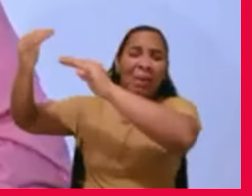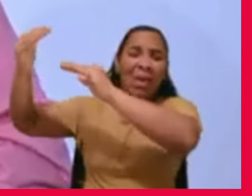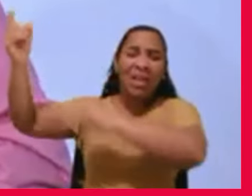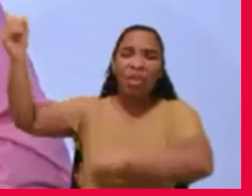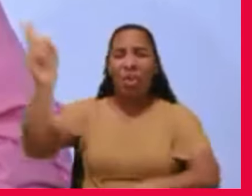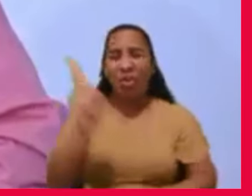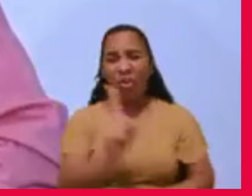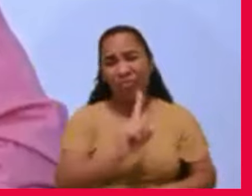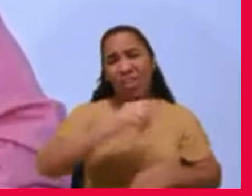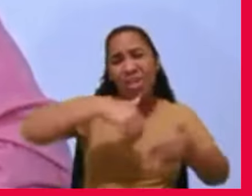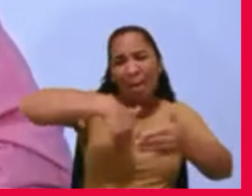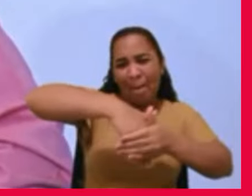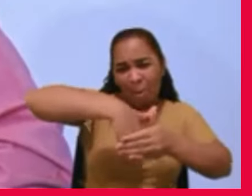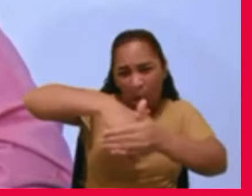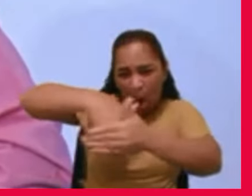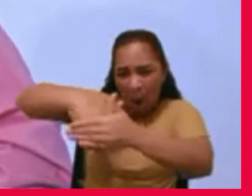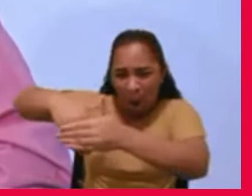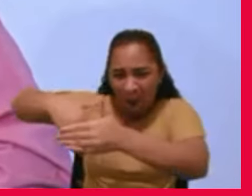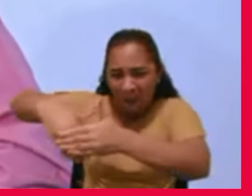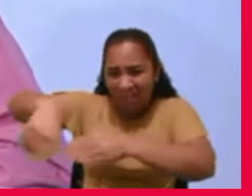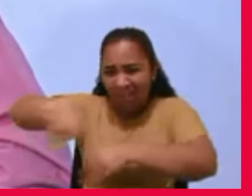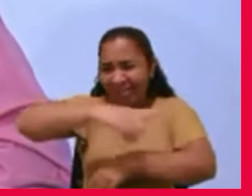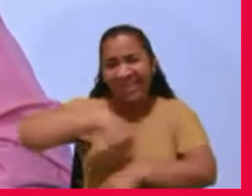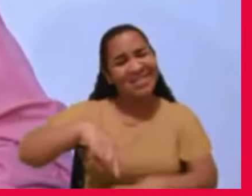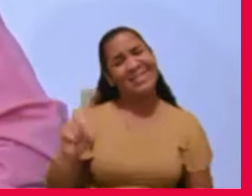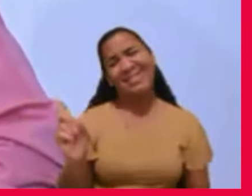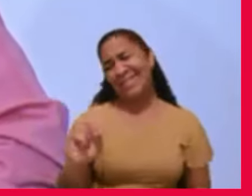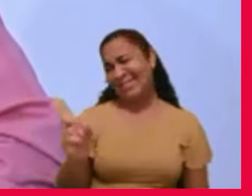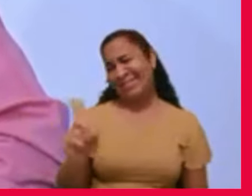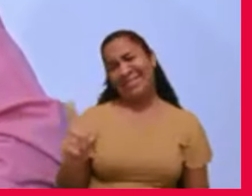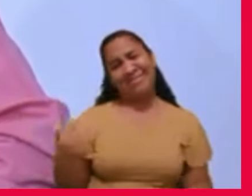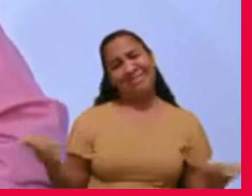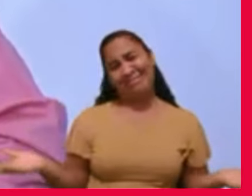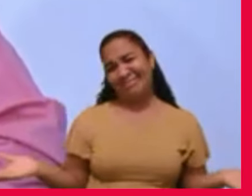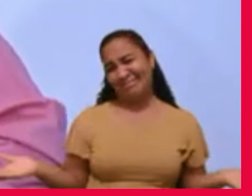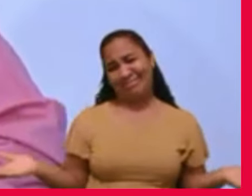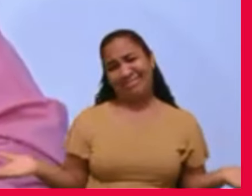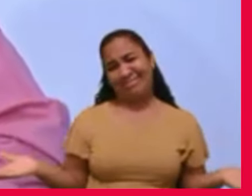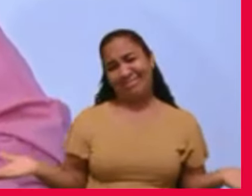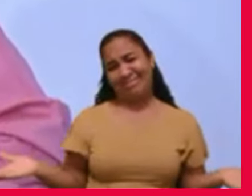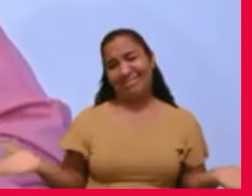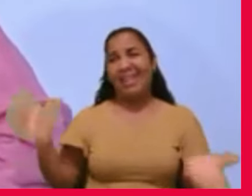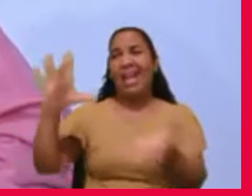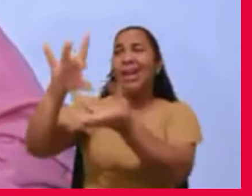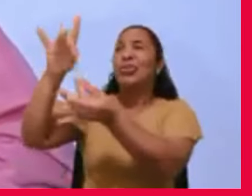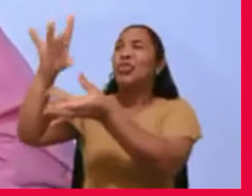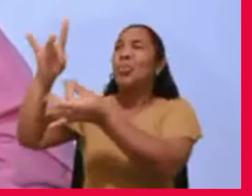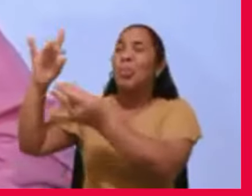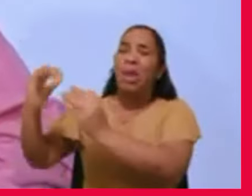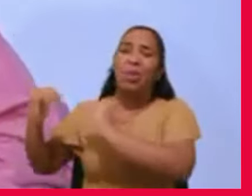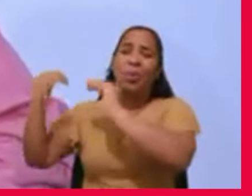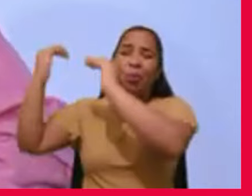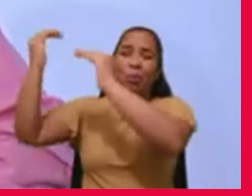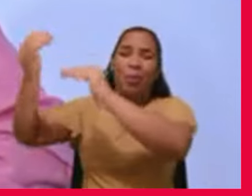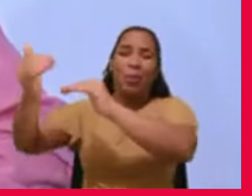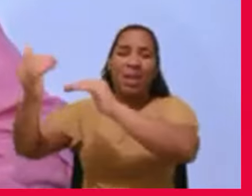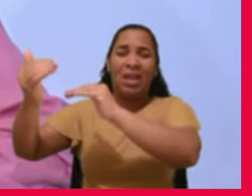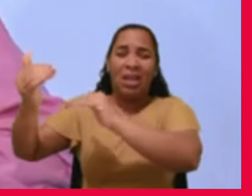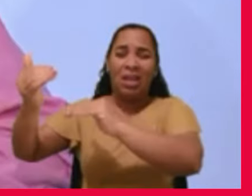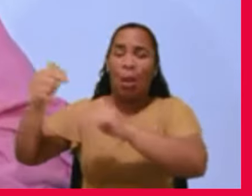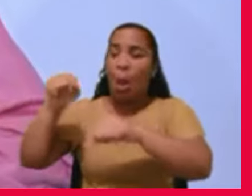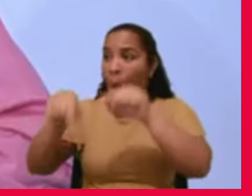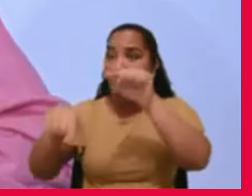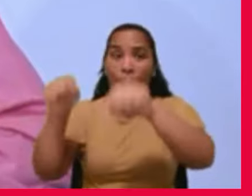casa. São como as grandes autoridades. Eles não precisam de estar aqui, eles aqui têm vários funcionários